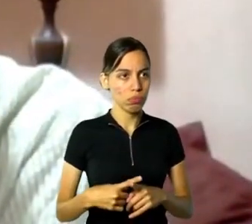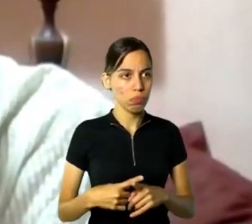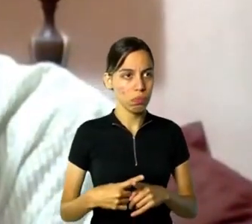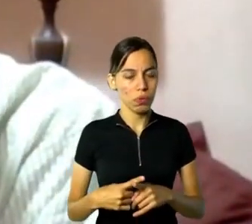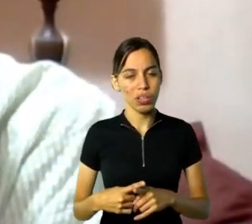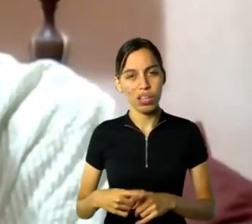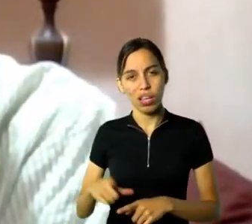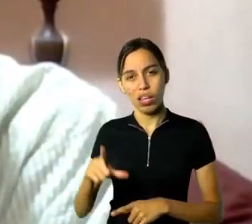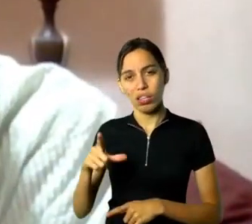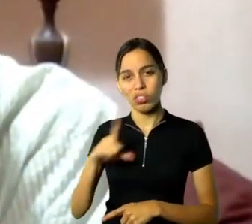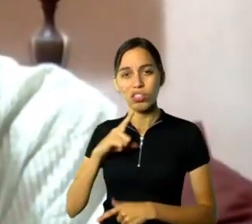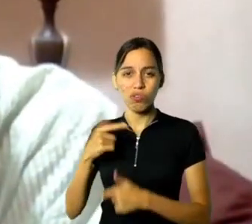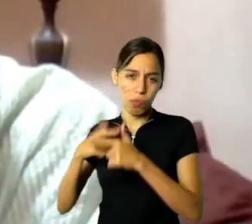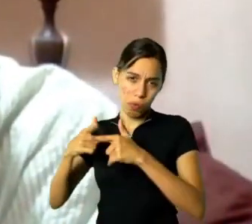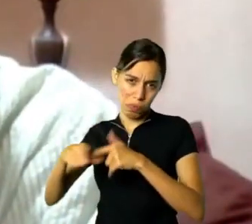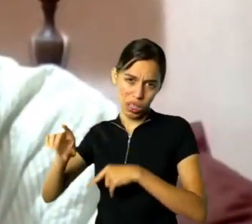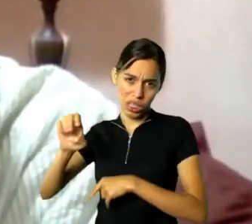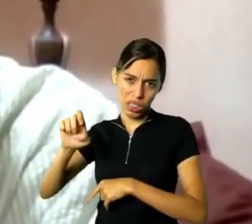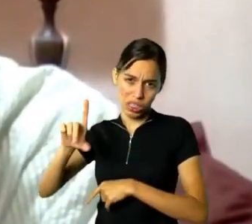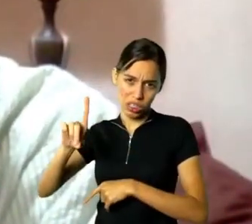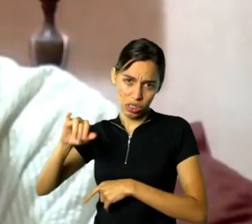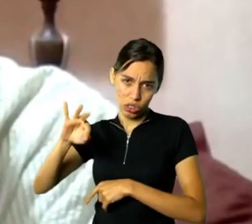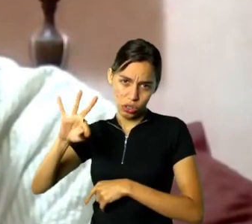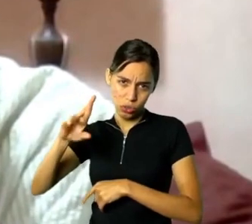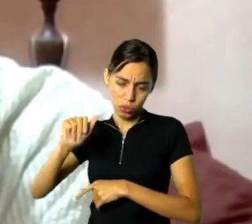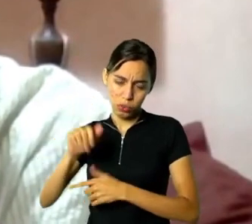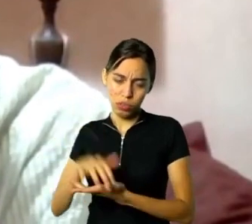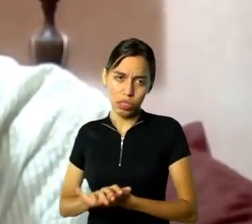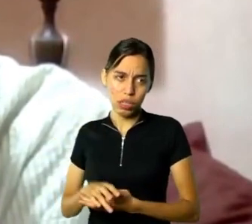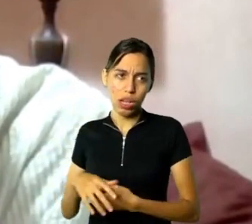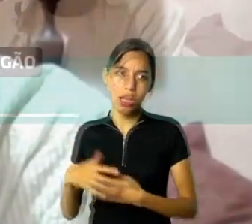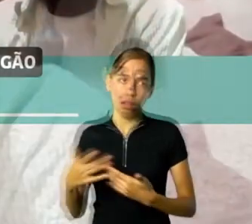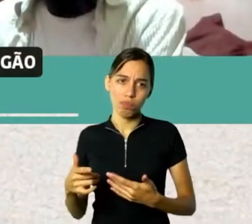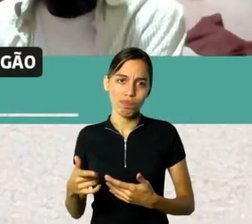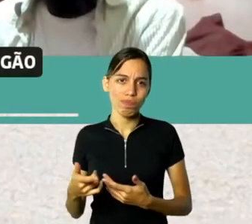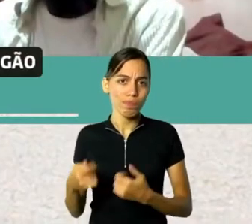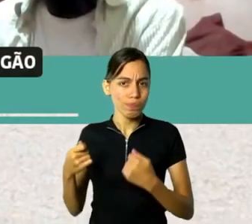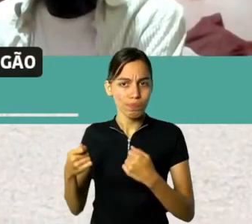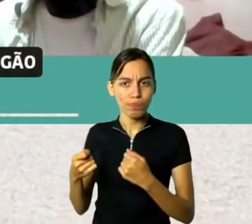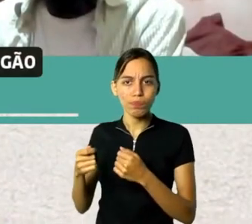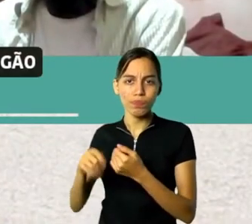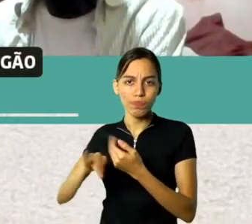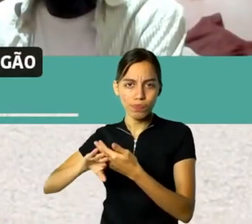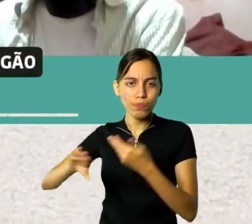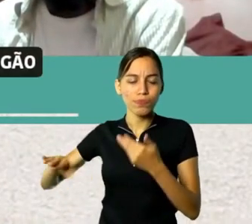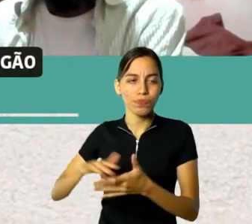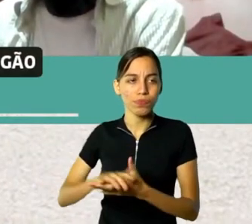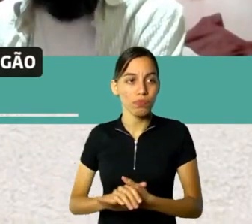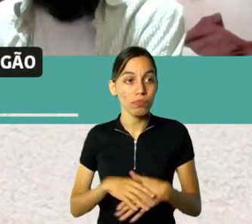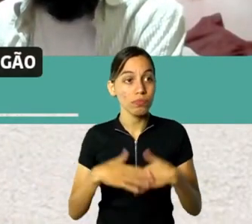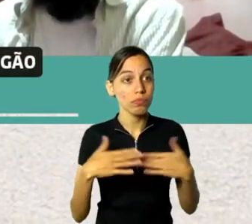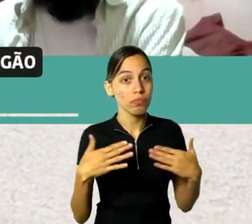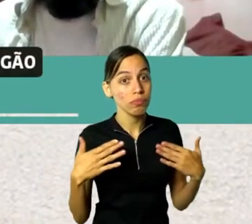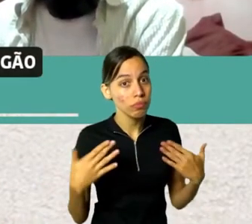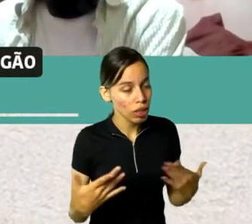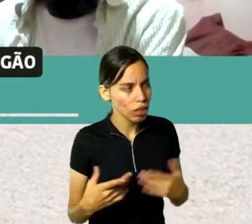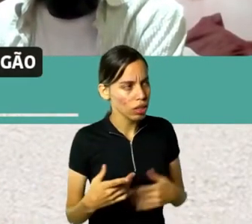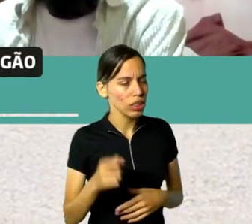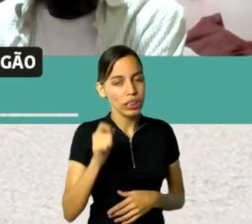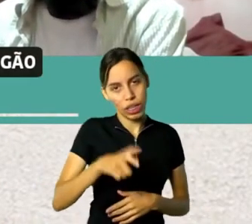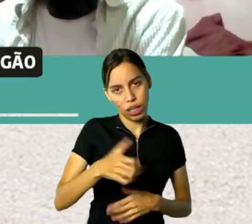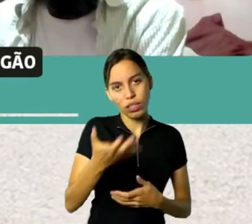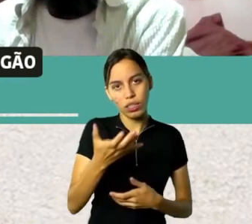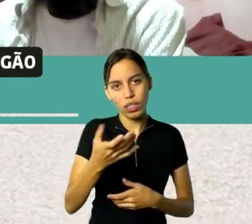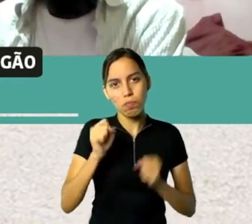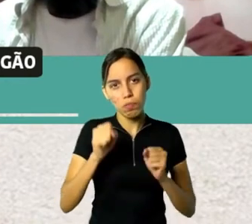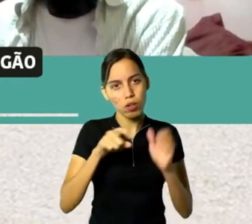probleminha, e não continuou com a editora. Tá, mas aí, se quem quiser, então pode pesquisar, que encontra. É, depois